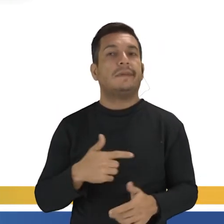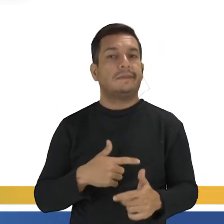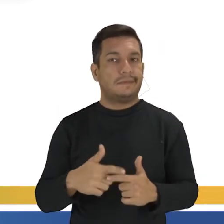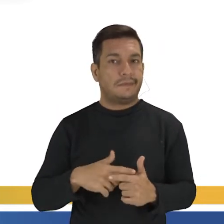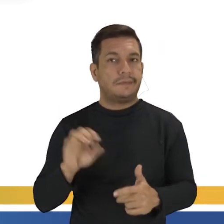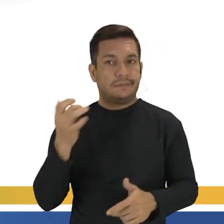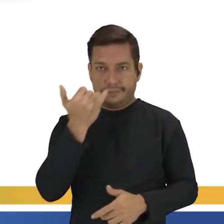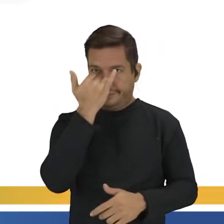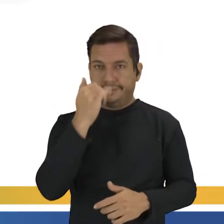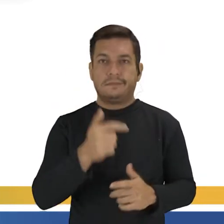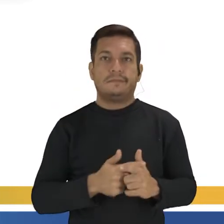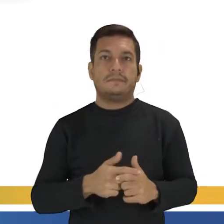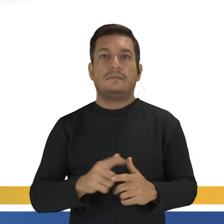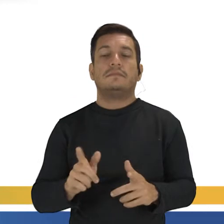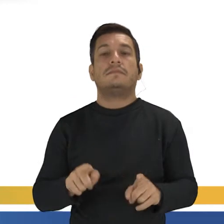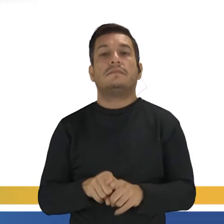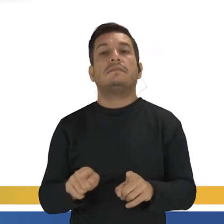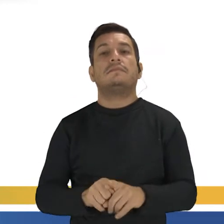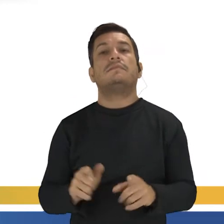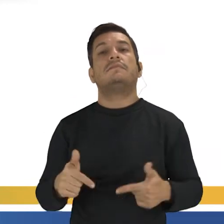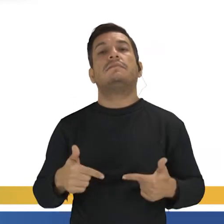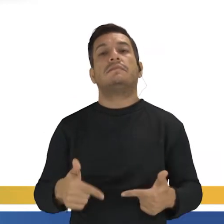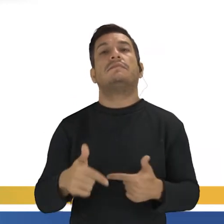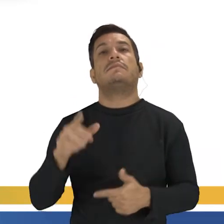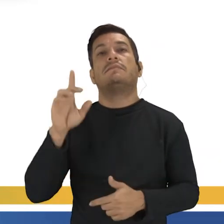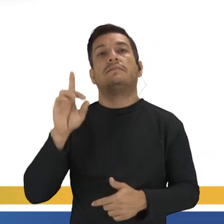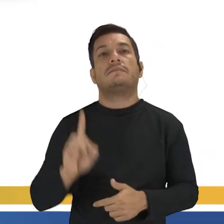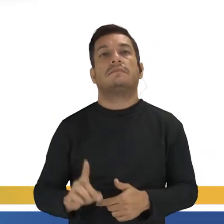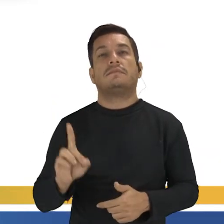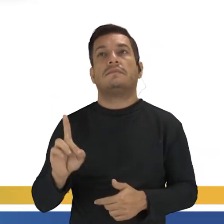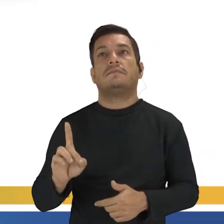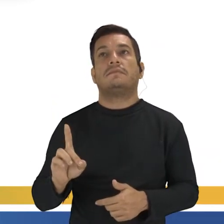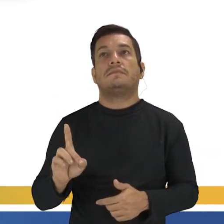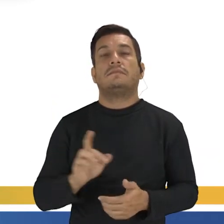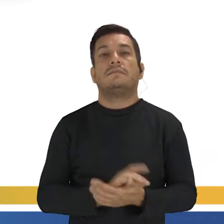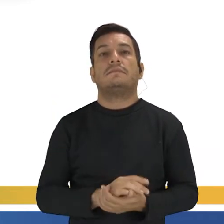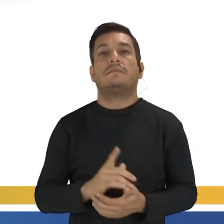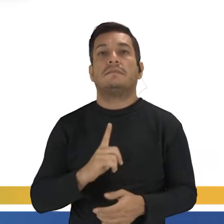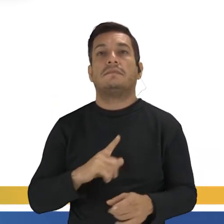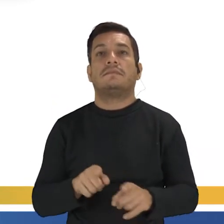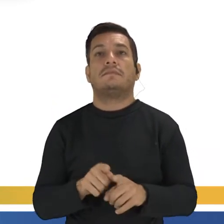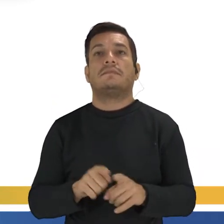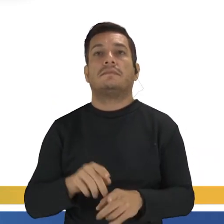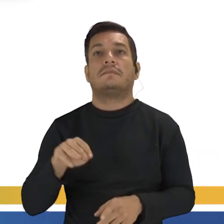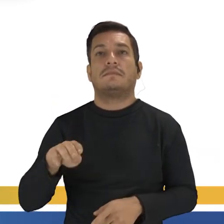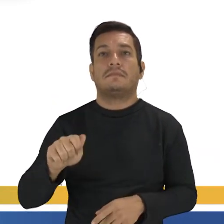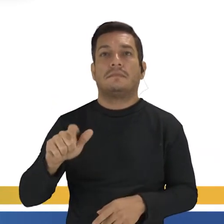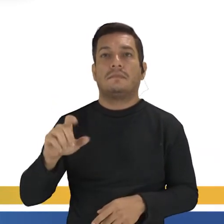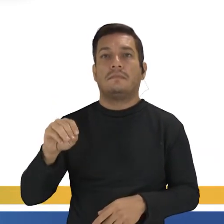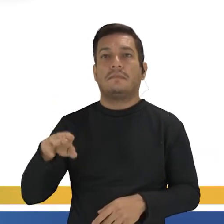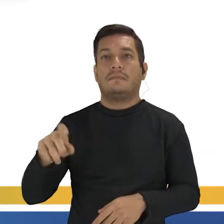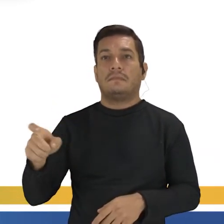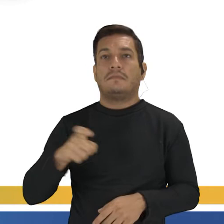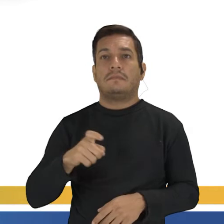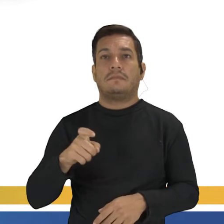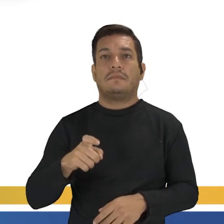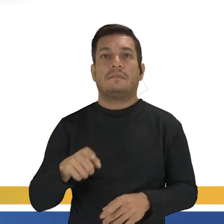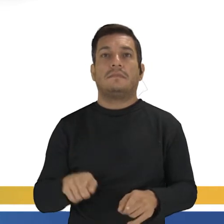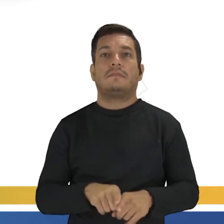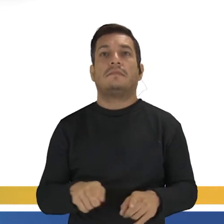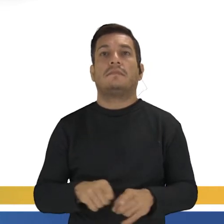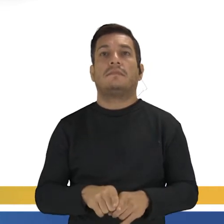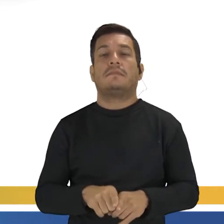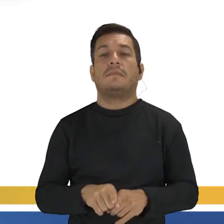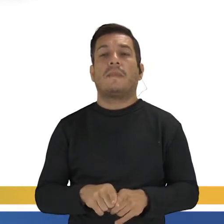Dentro dessa questão das lutas dentro dos direitos civis, a gente tem o Malcolm X, né? Malcolm X. E aí,